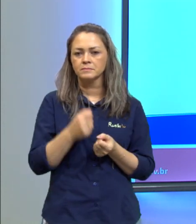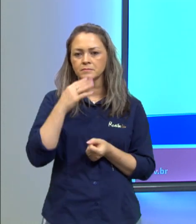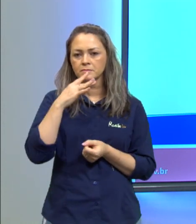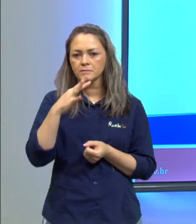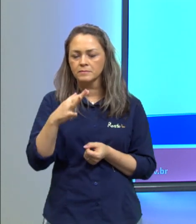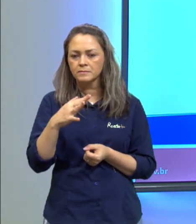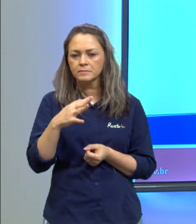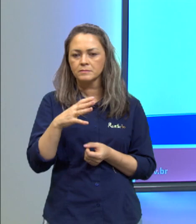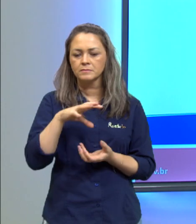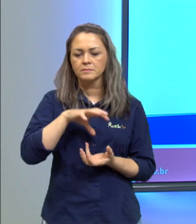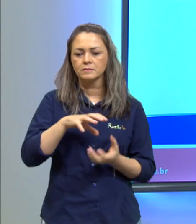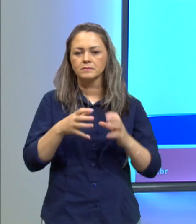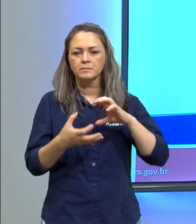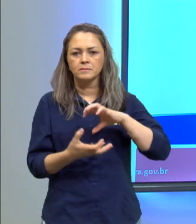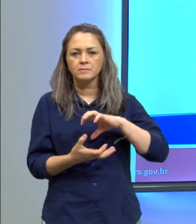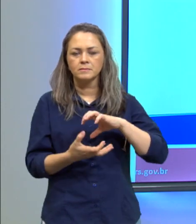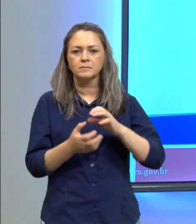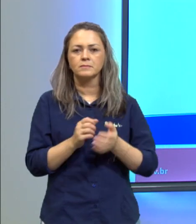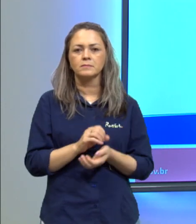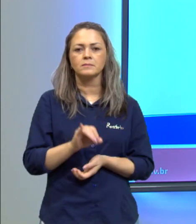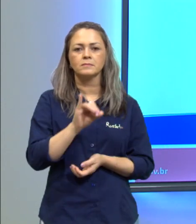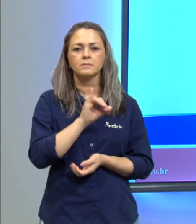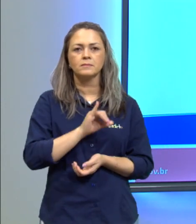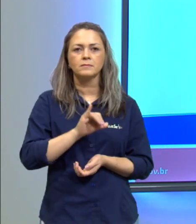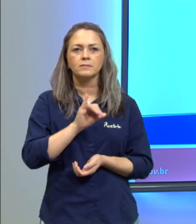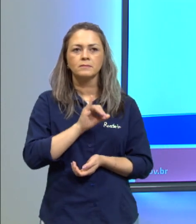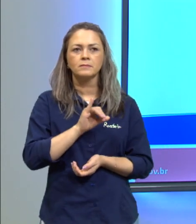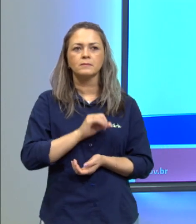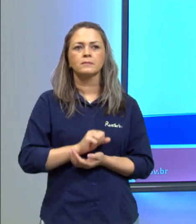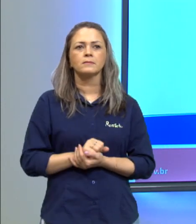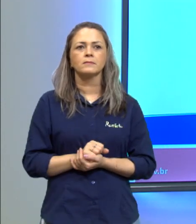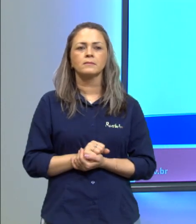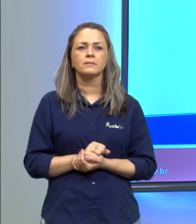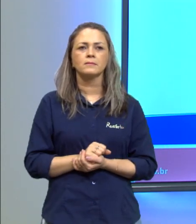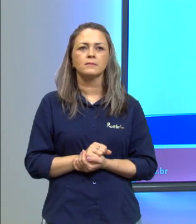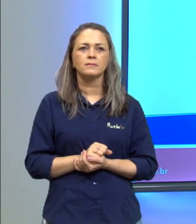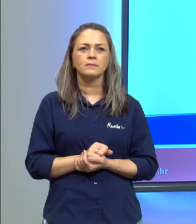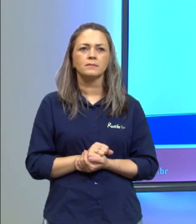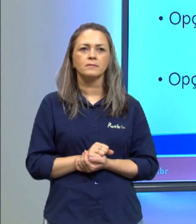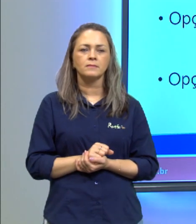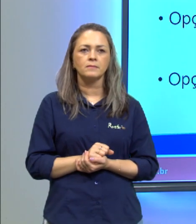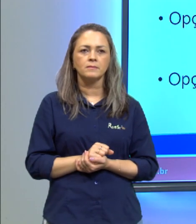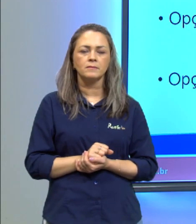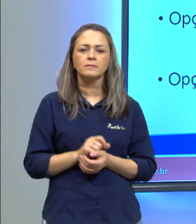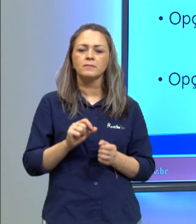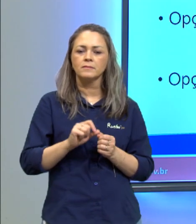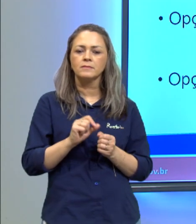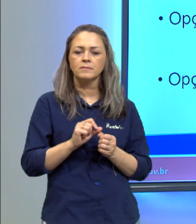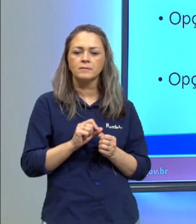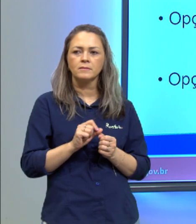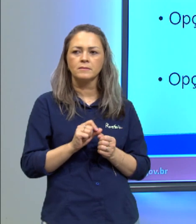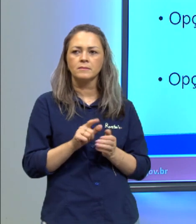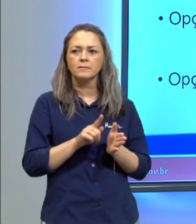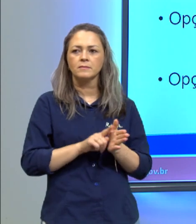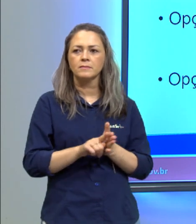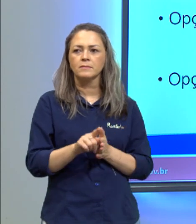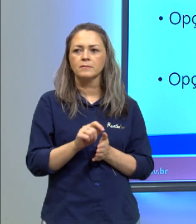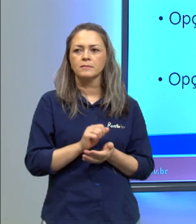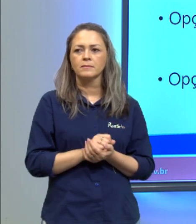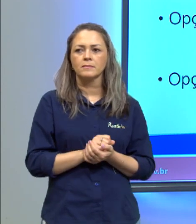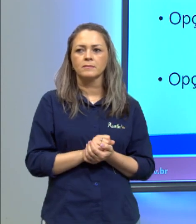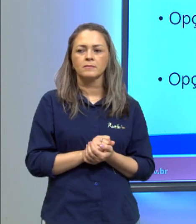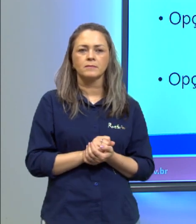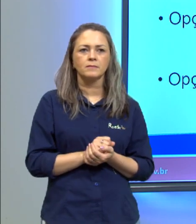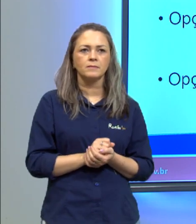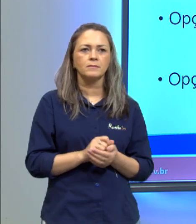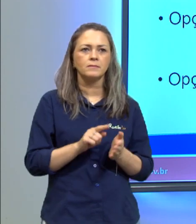dessas bolas são importantes pra nós né trabalharmos com a questão então a pessoa e